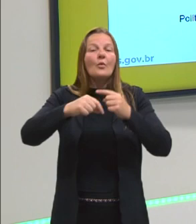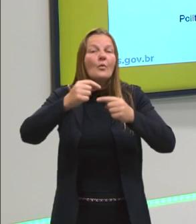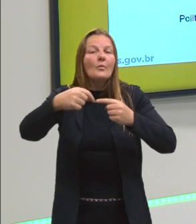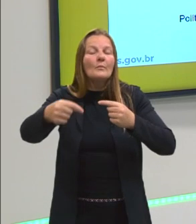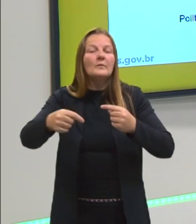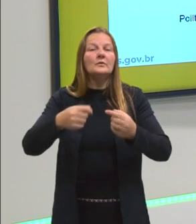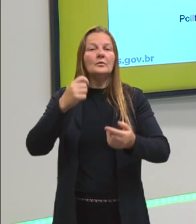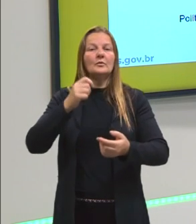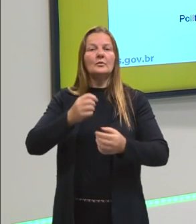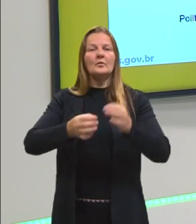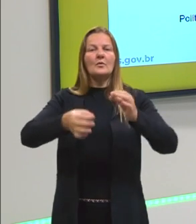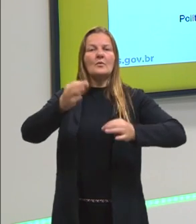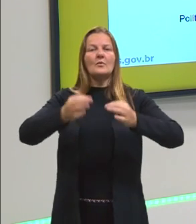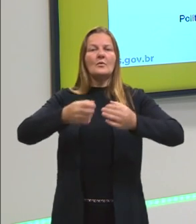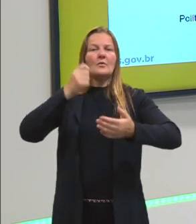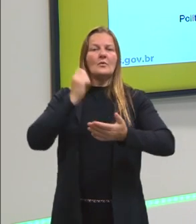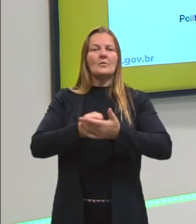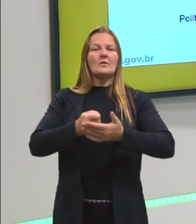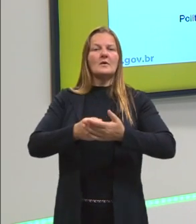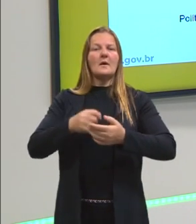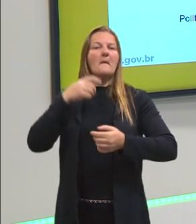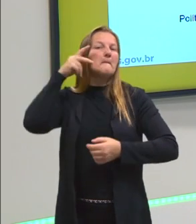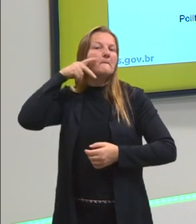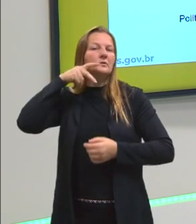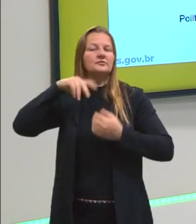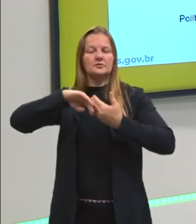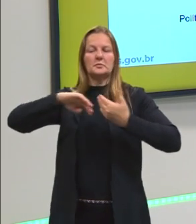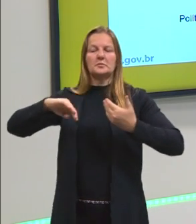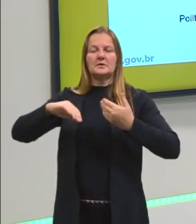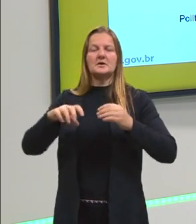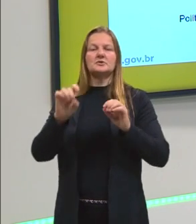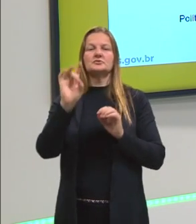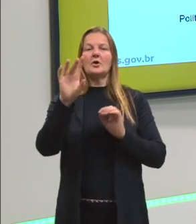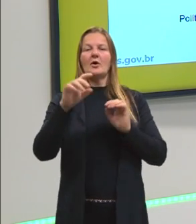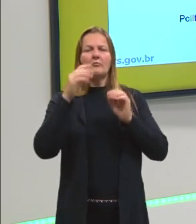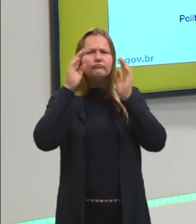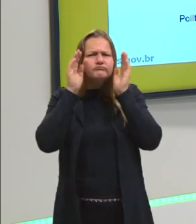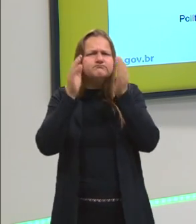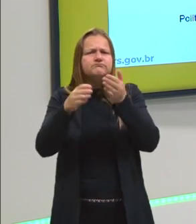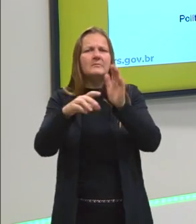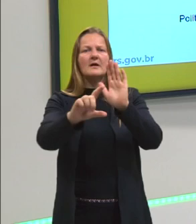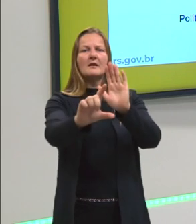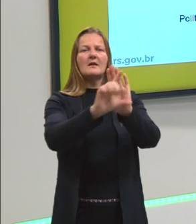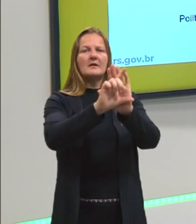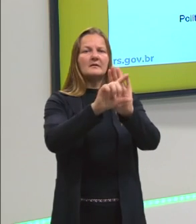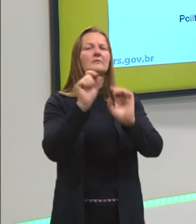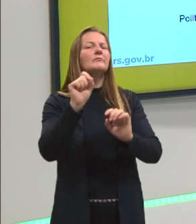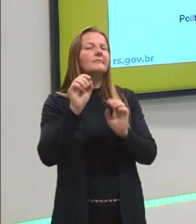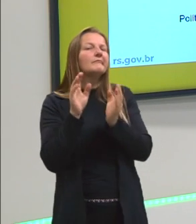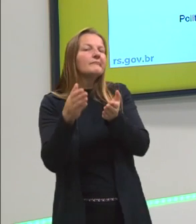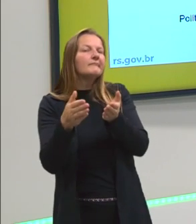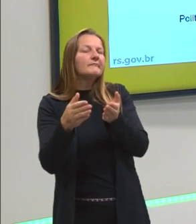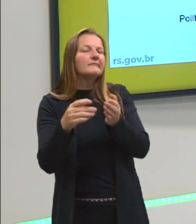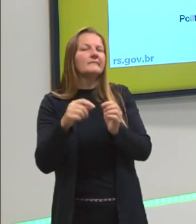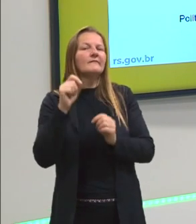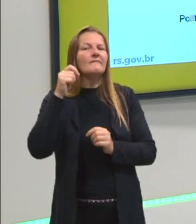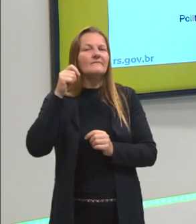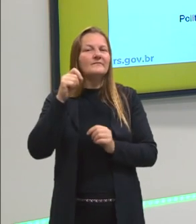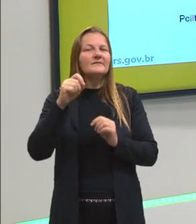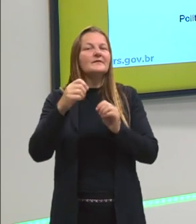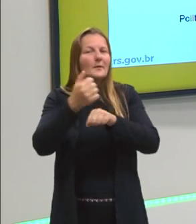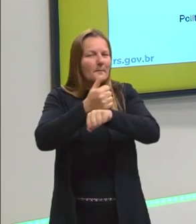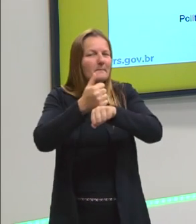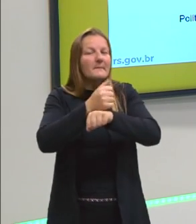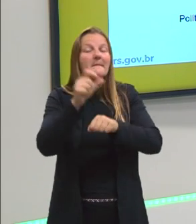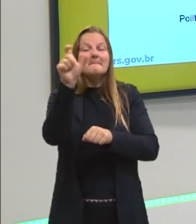o julgamento foi isento de política, foi segundo a lei. Mas quem faz a lei? Os legisladores, que são